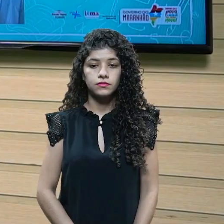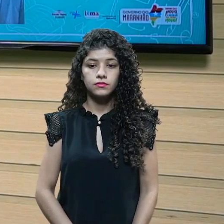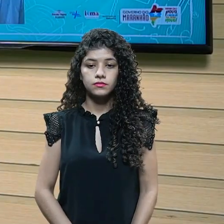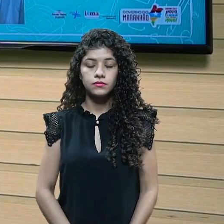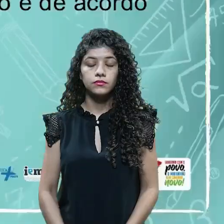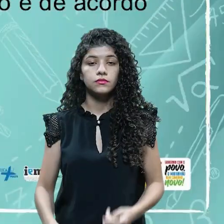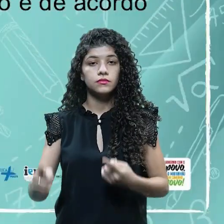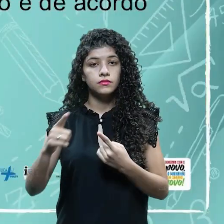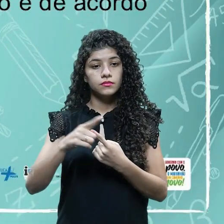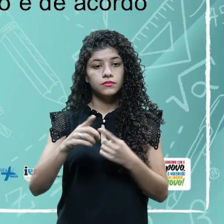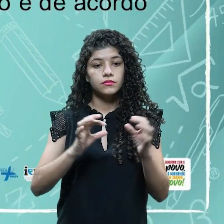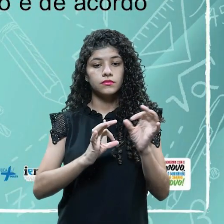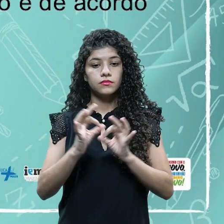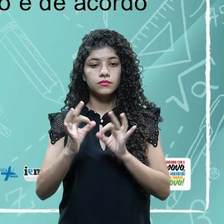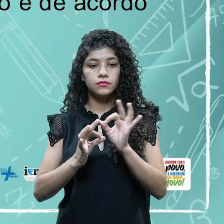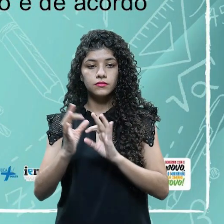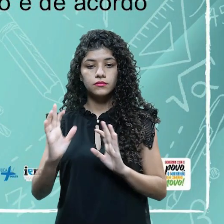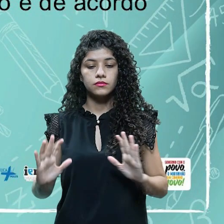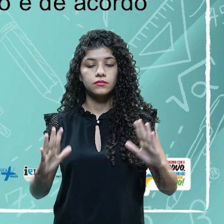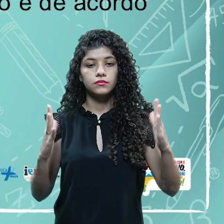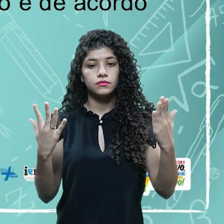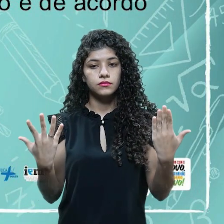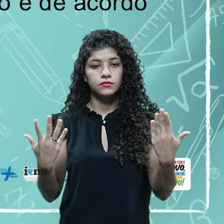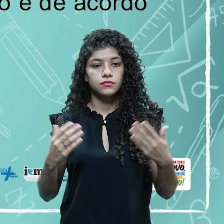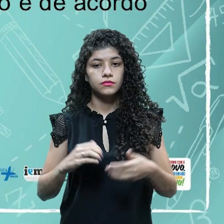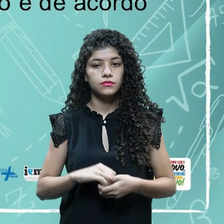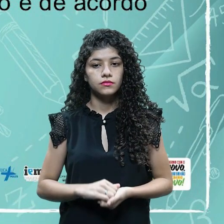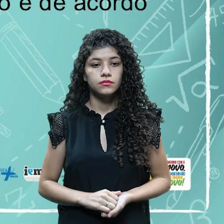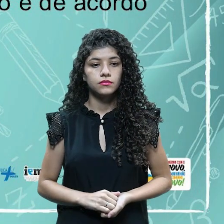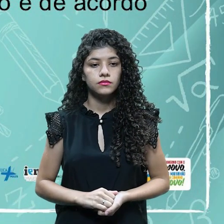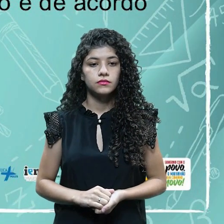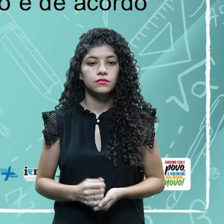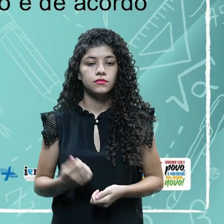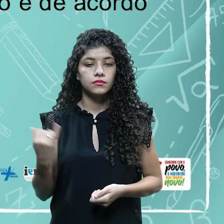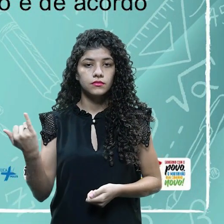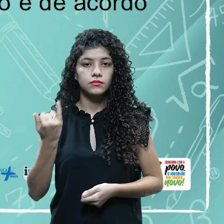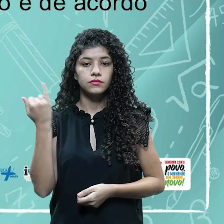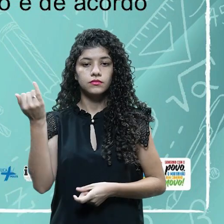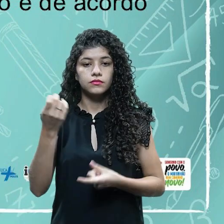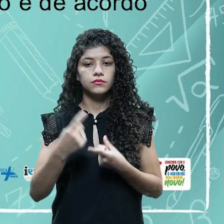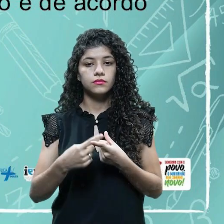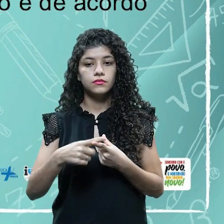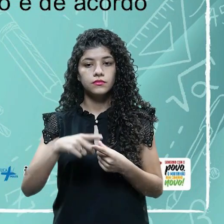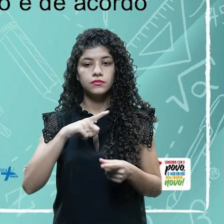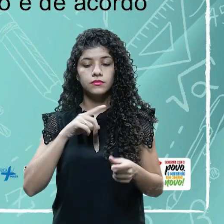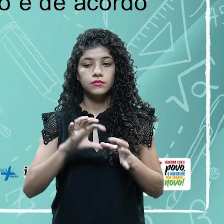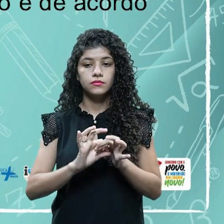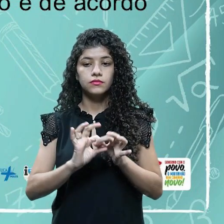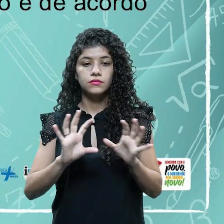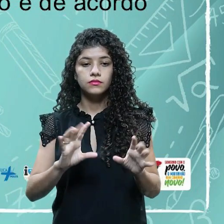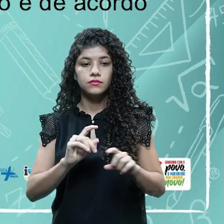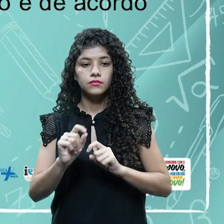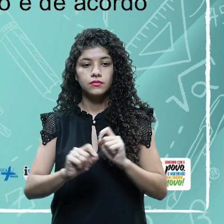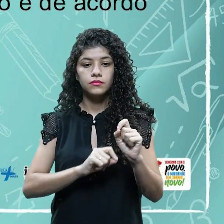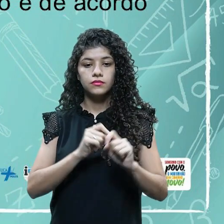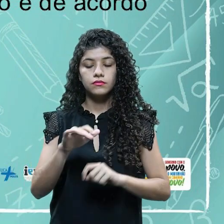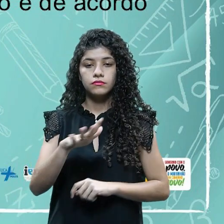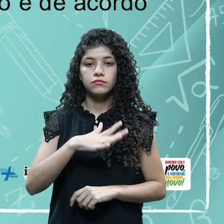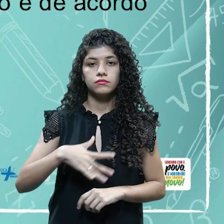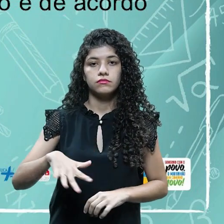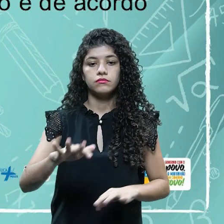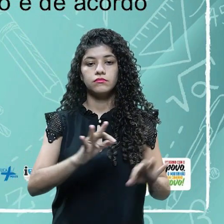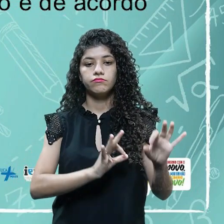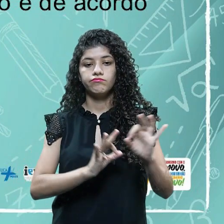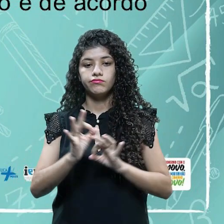eventos? Então, o tipo de montagem, ele é importante, Porque ele possibilita deixar o ambiente organizado, né, De modo que os